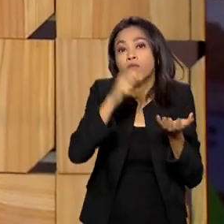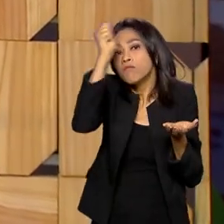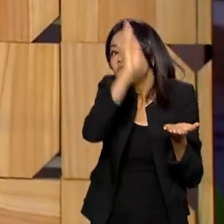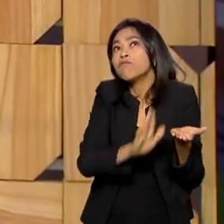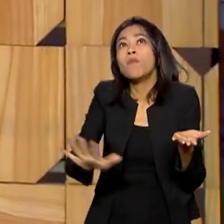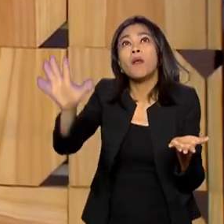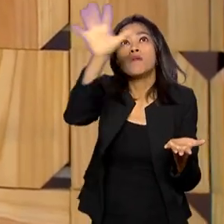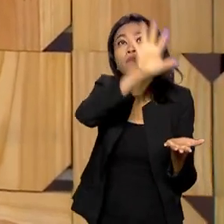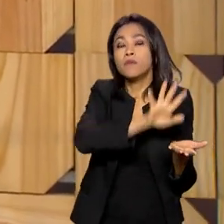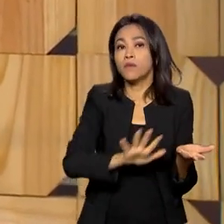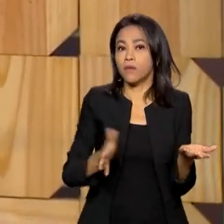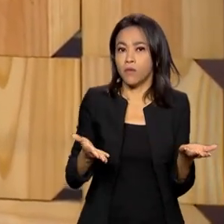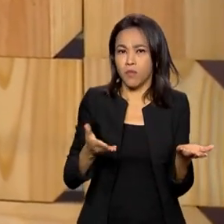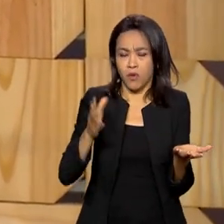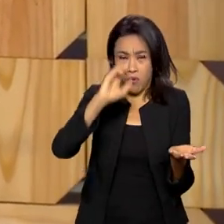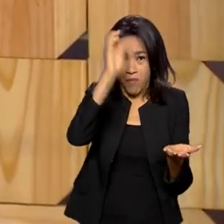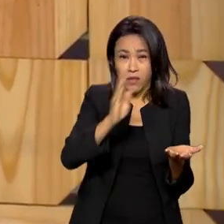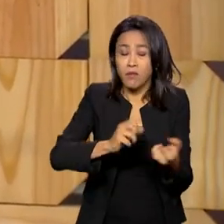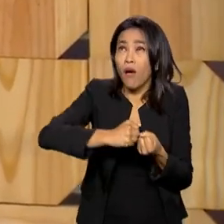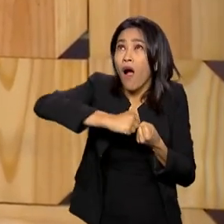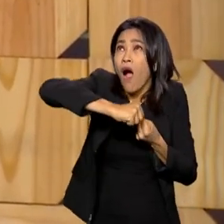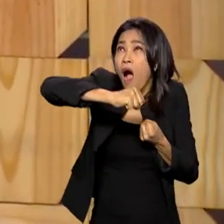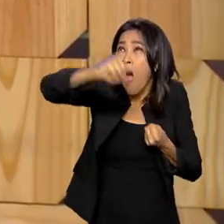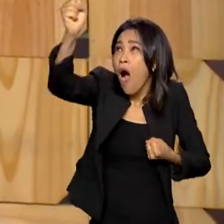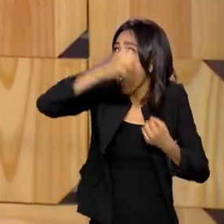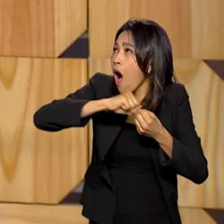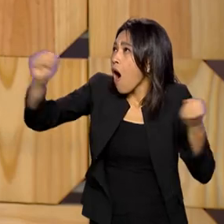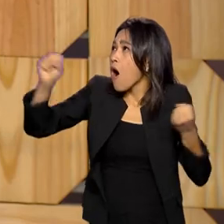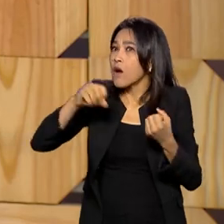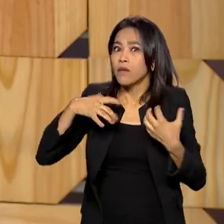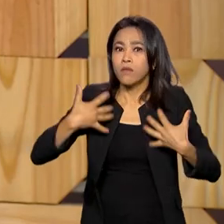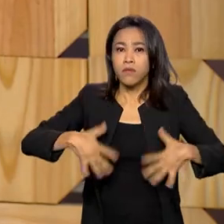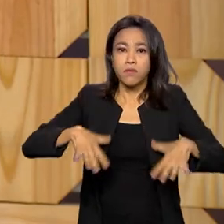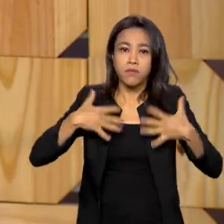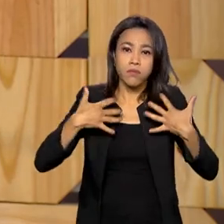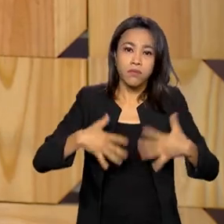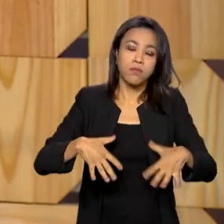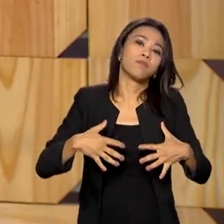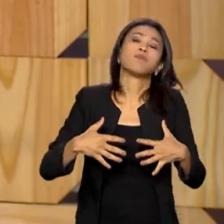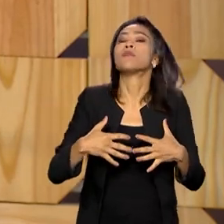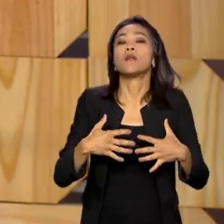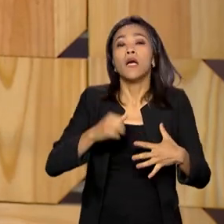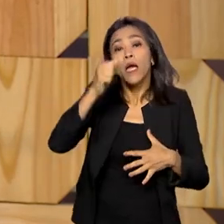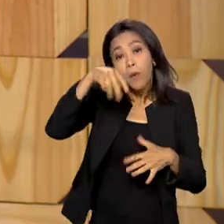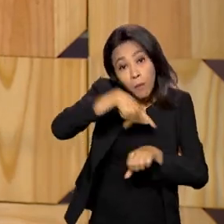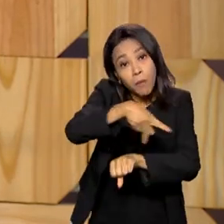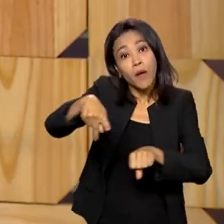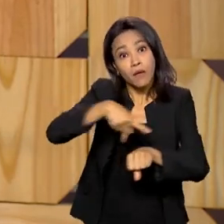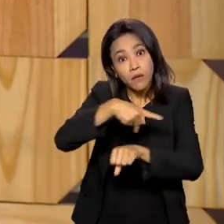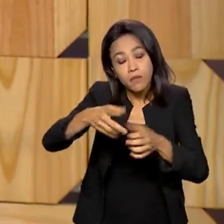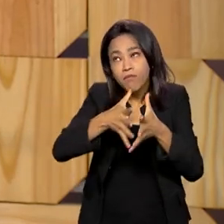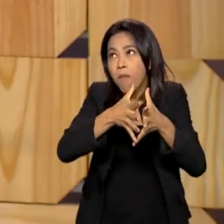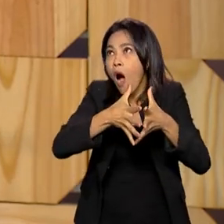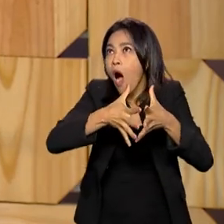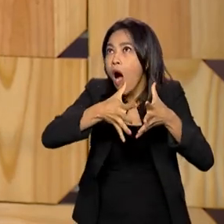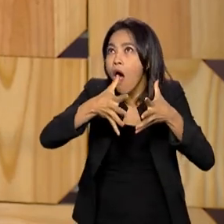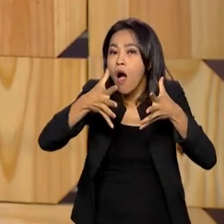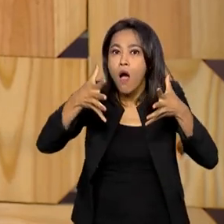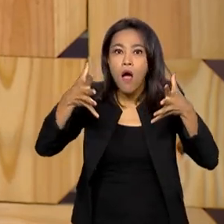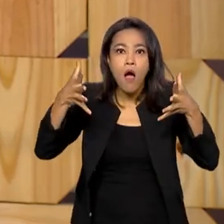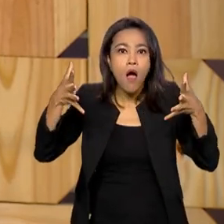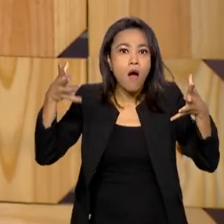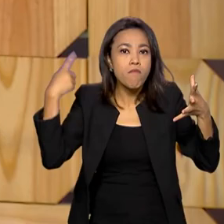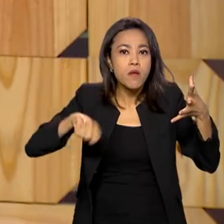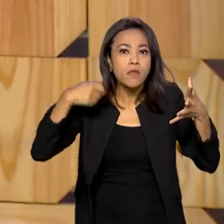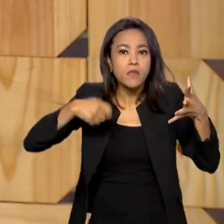O Brasil, com esse território enorme que temos, um país continente, precisava